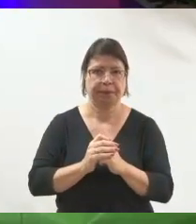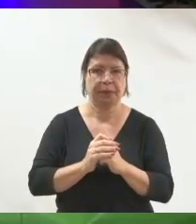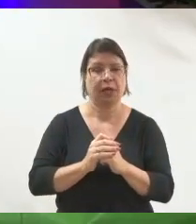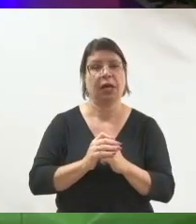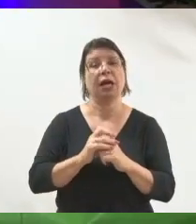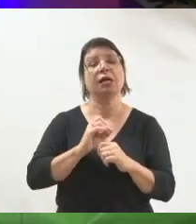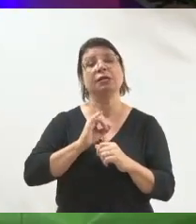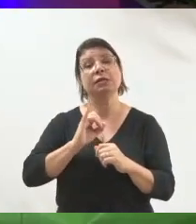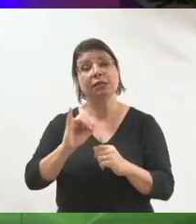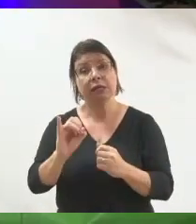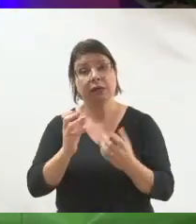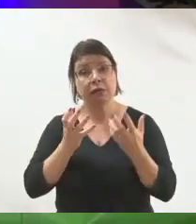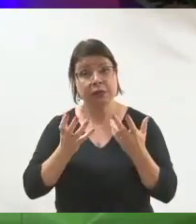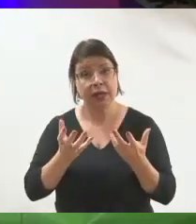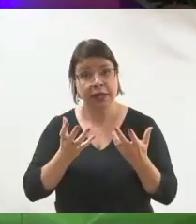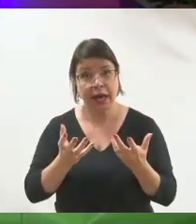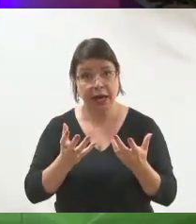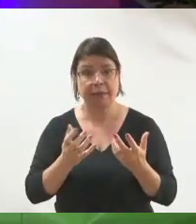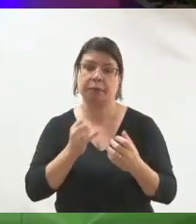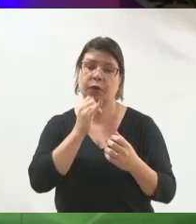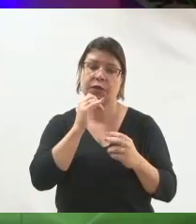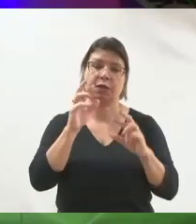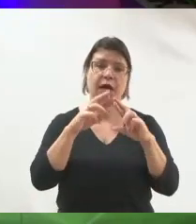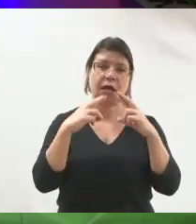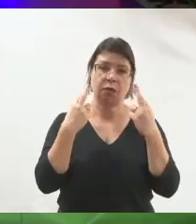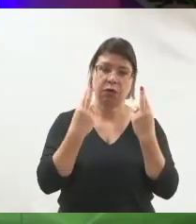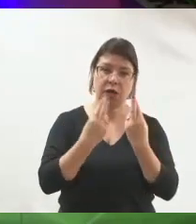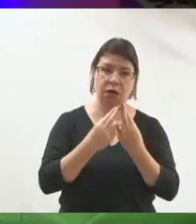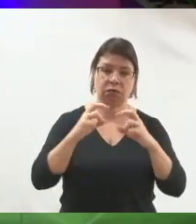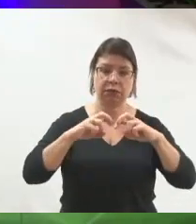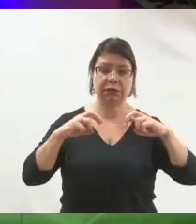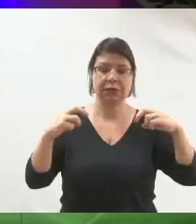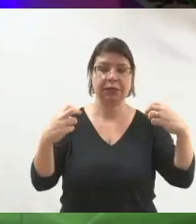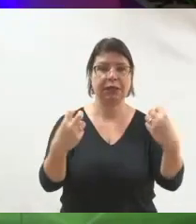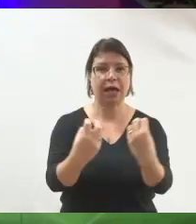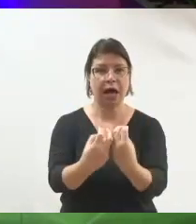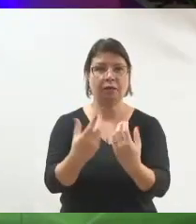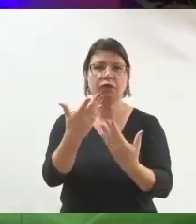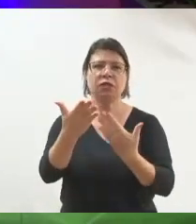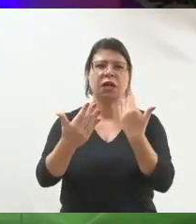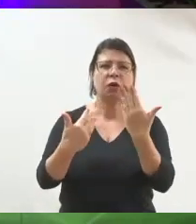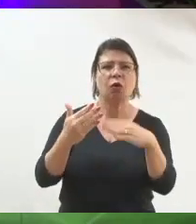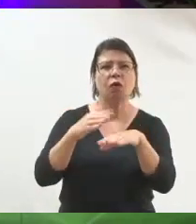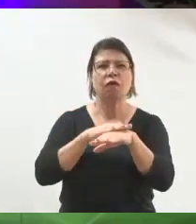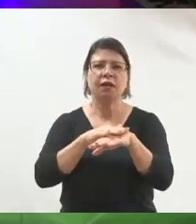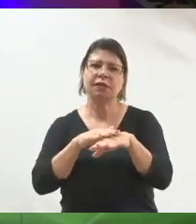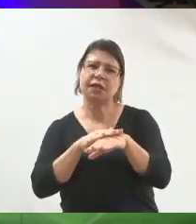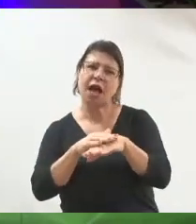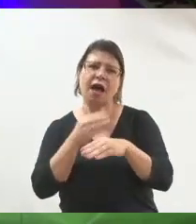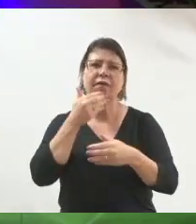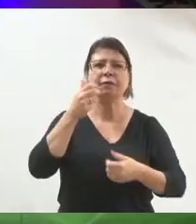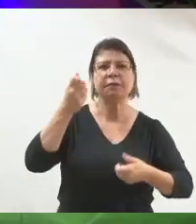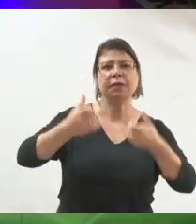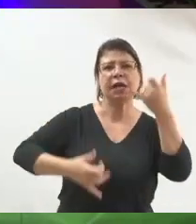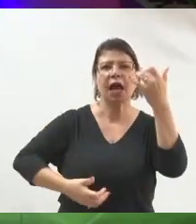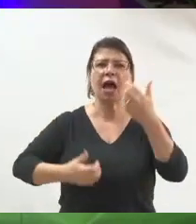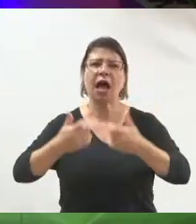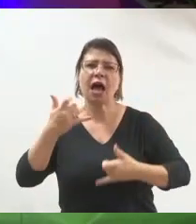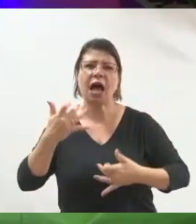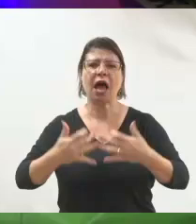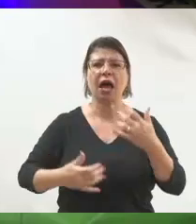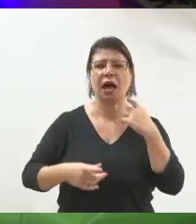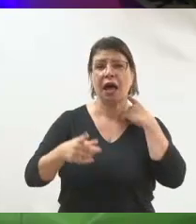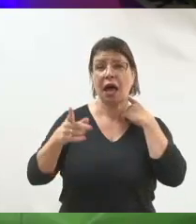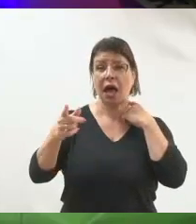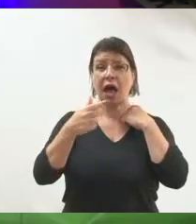Se você, por acaso, nas suas reuniões, na hora que você começa a falar, alguém já falou para você assim, ah, mas eu já estou fechado